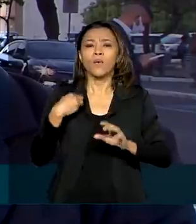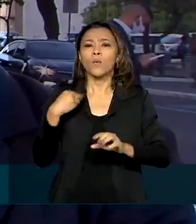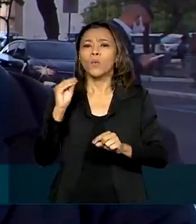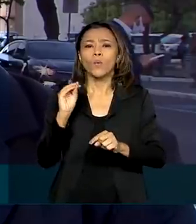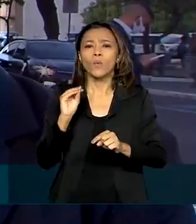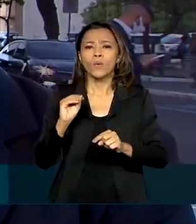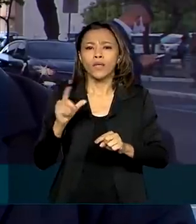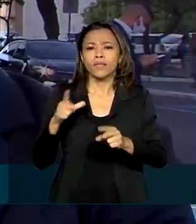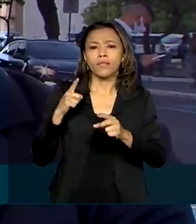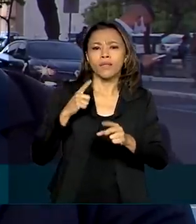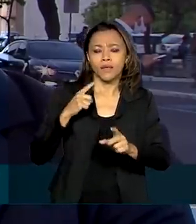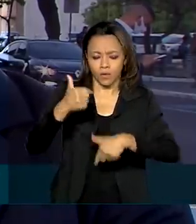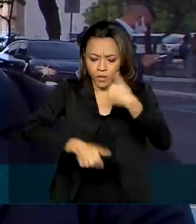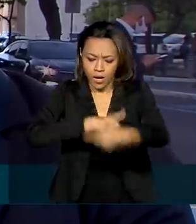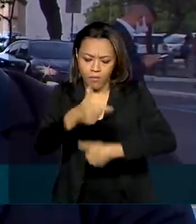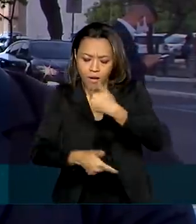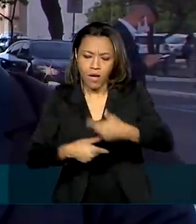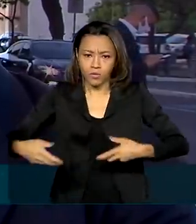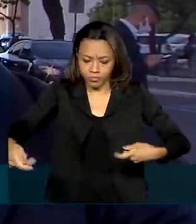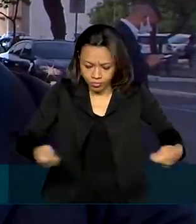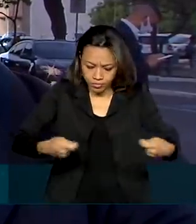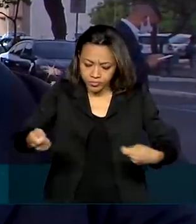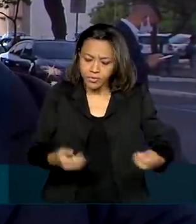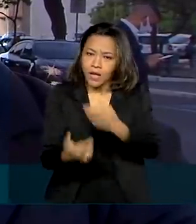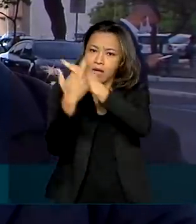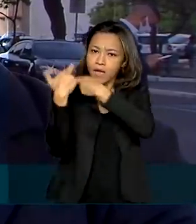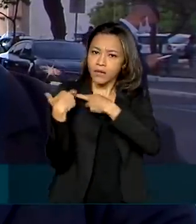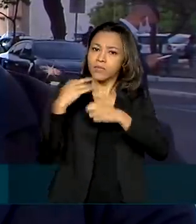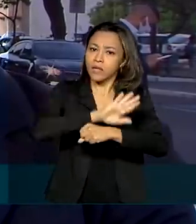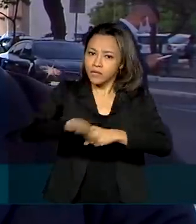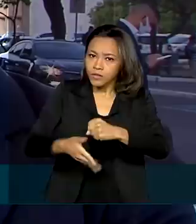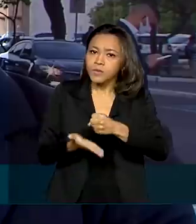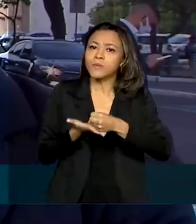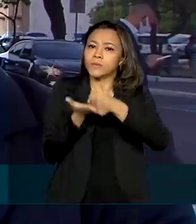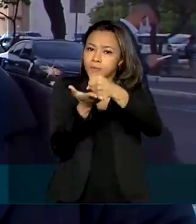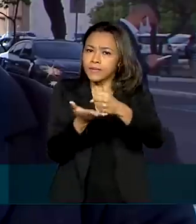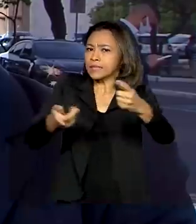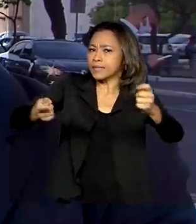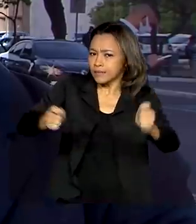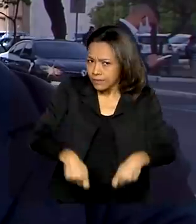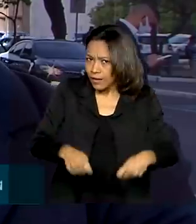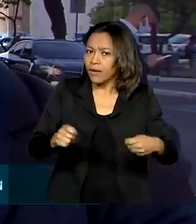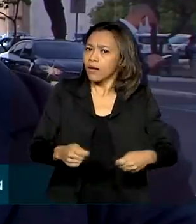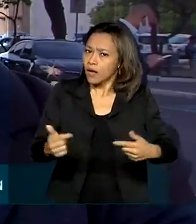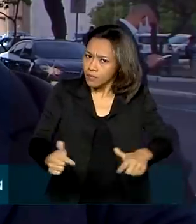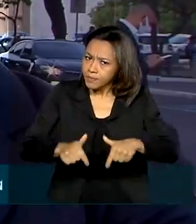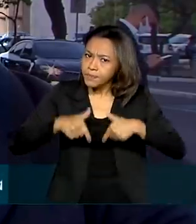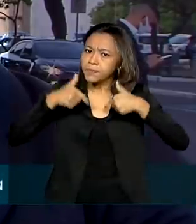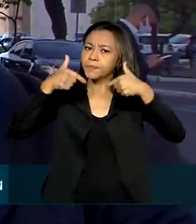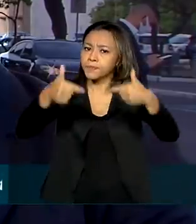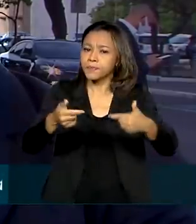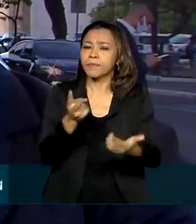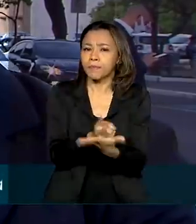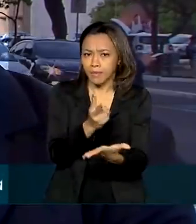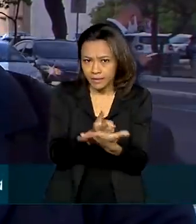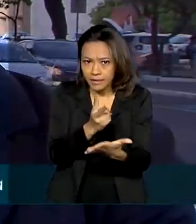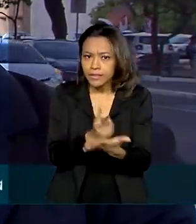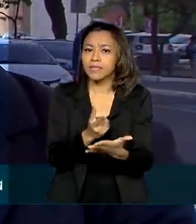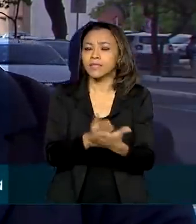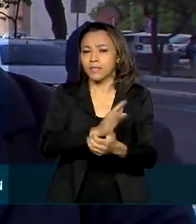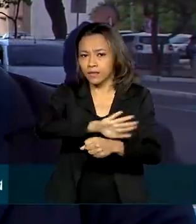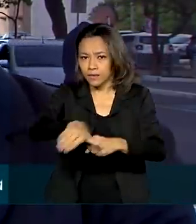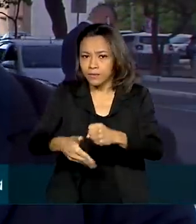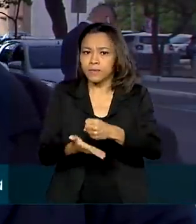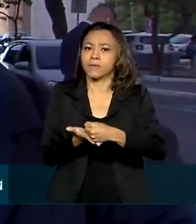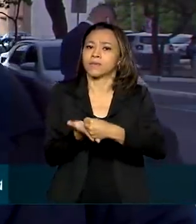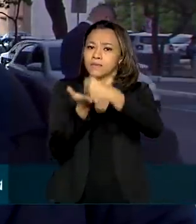mineração responsável. Isso é possível sim, você conciliar a atividade de mineração, mantendo a sustentabilidade. A maioria